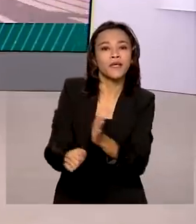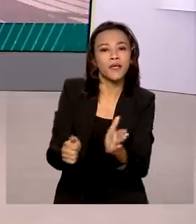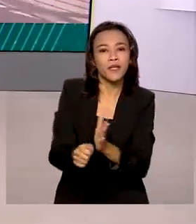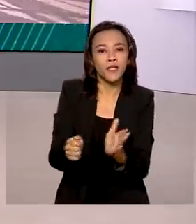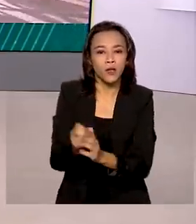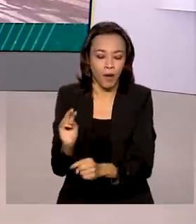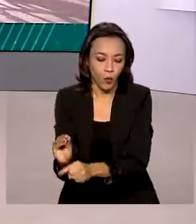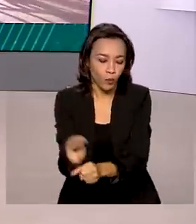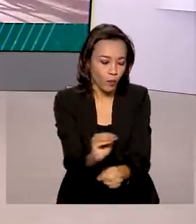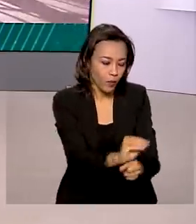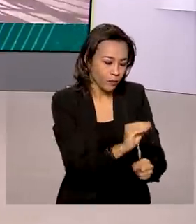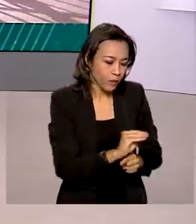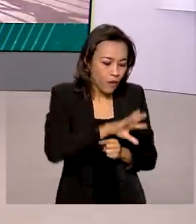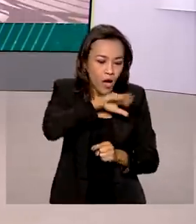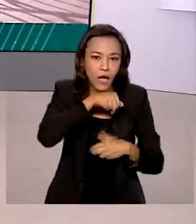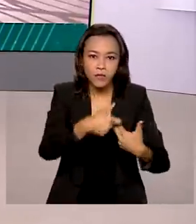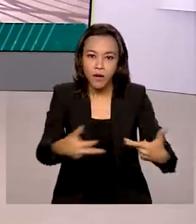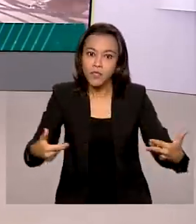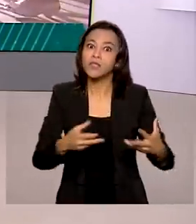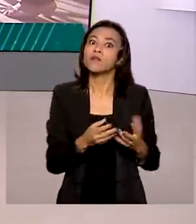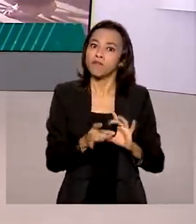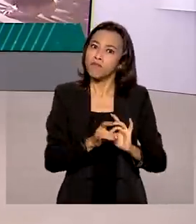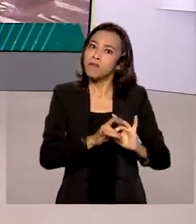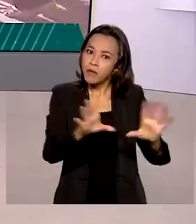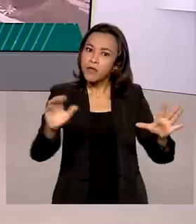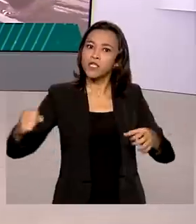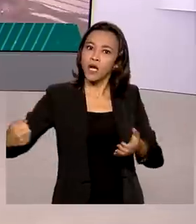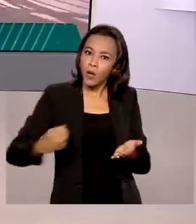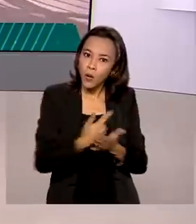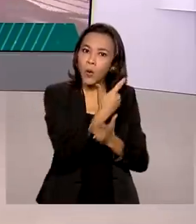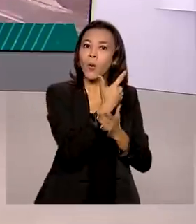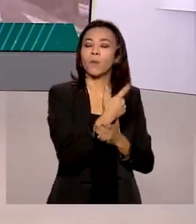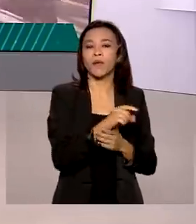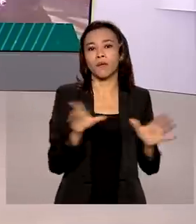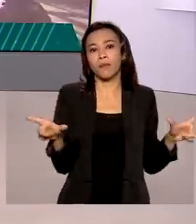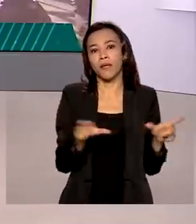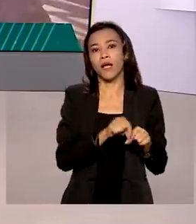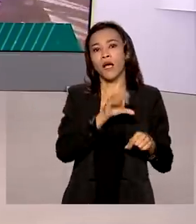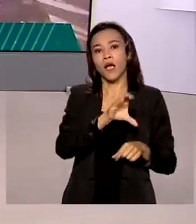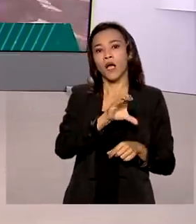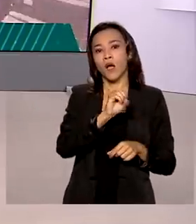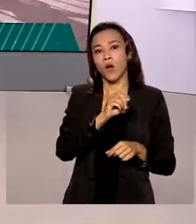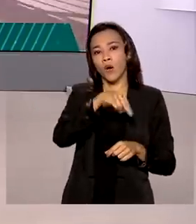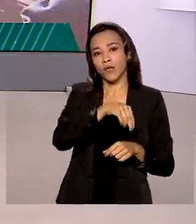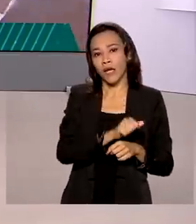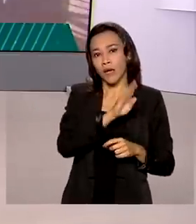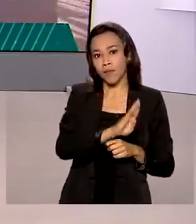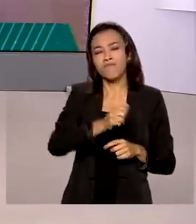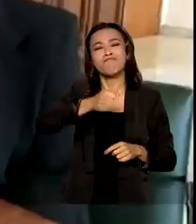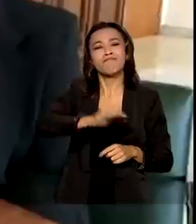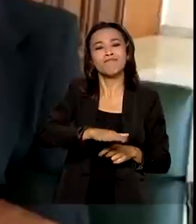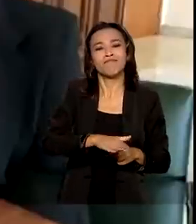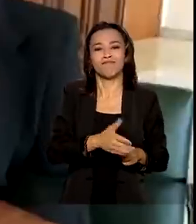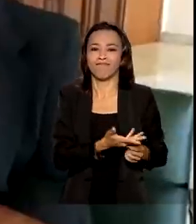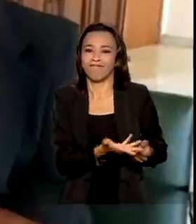exemplo. Ela autoriza a compra do grão pela Companhia Nacional de Abastecimento, a Conab, a preço de mercado.